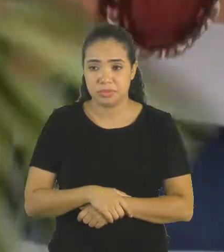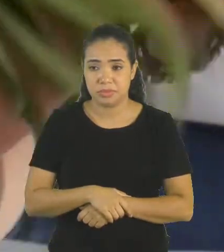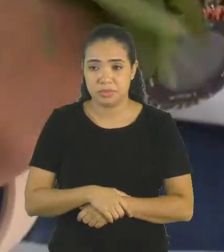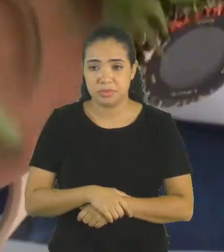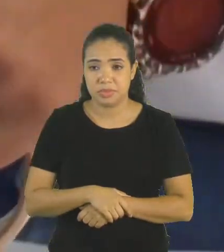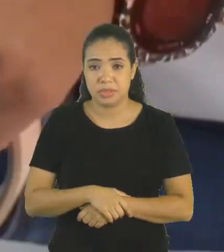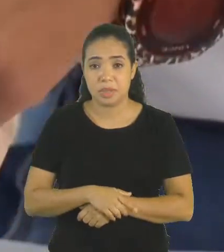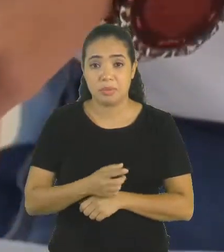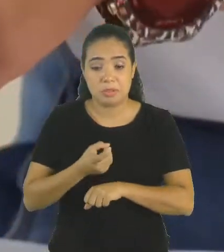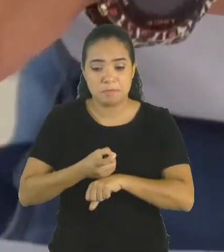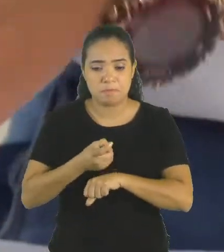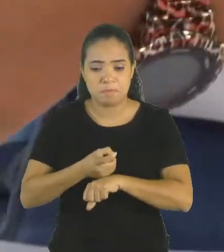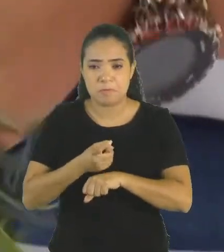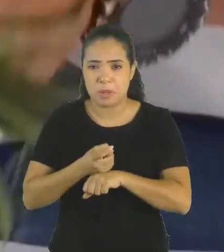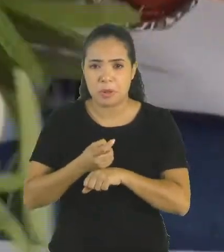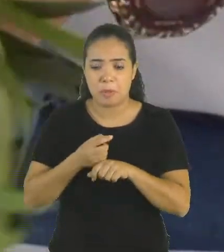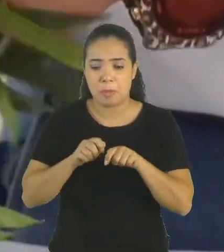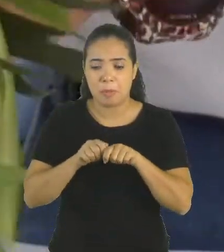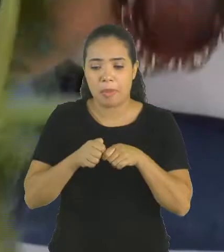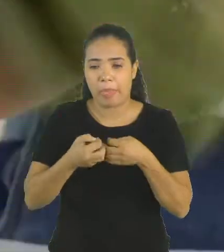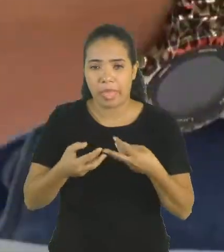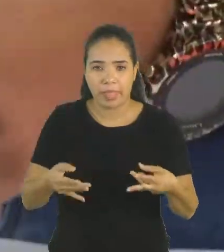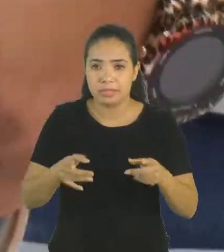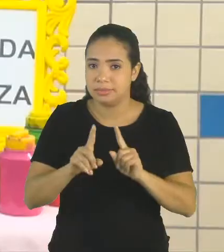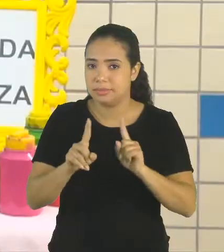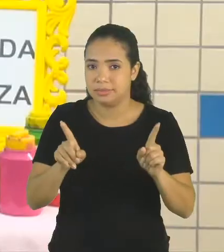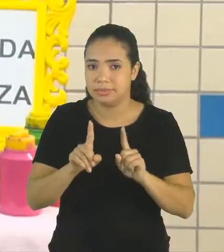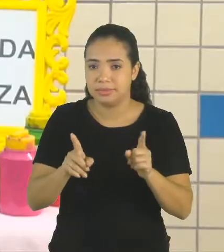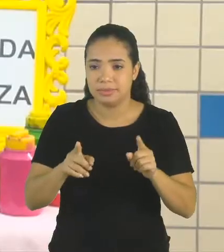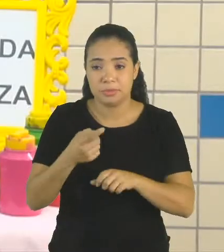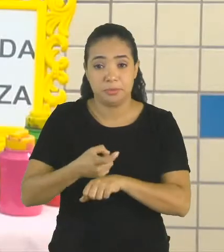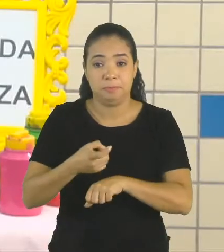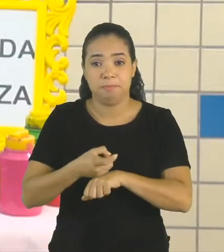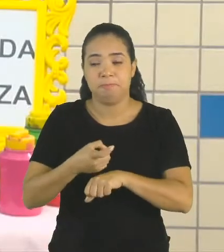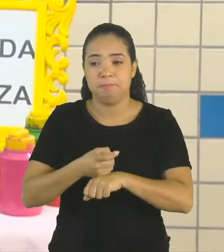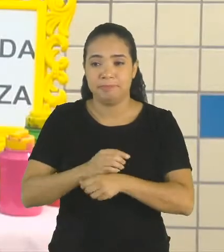firme e não se desprenda com facilidade, tá bom?